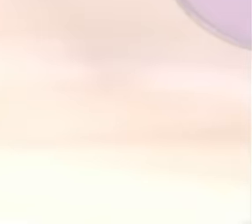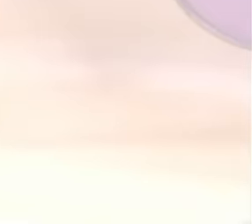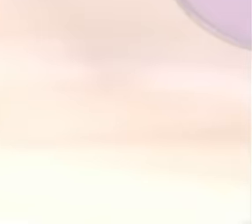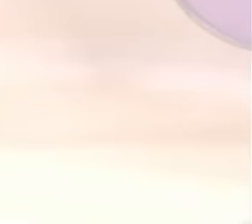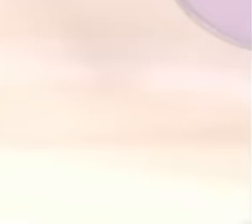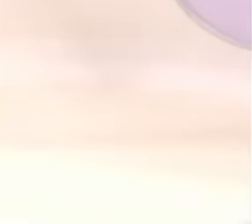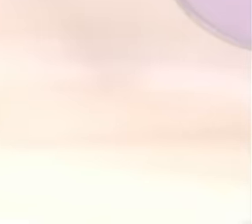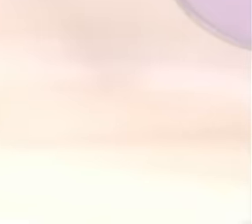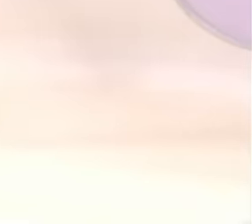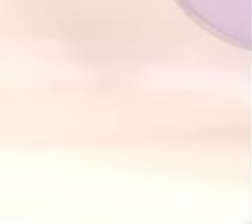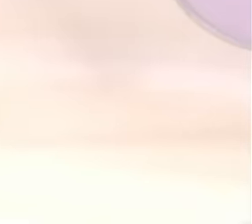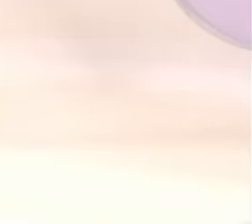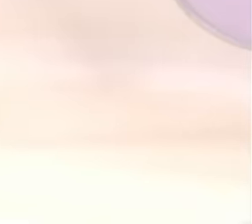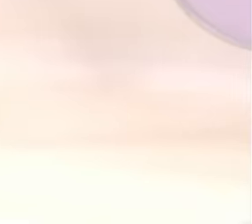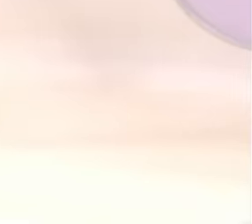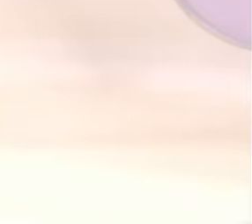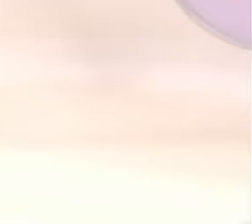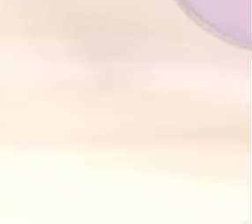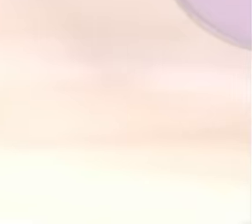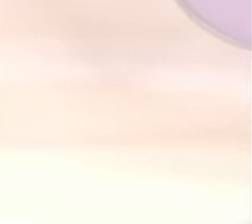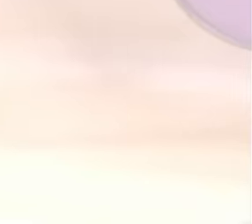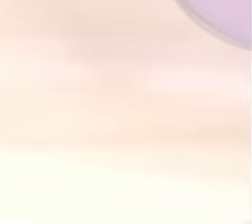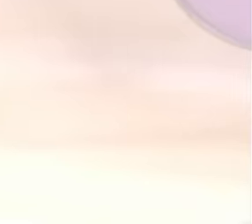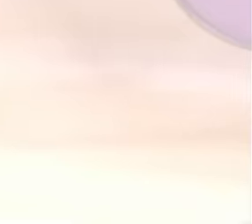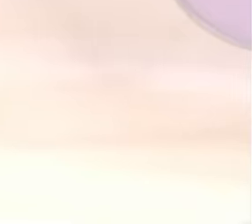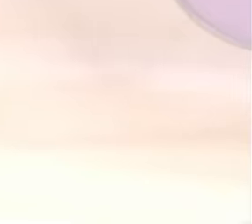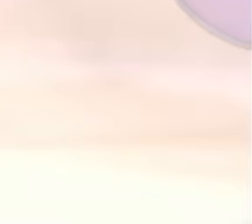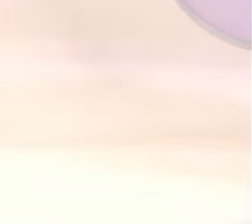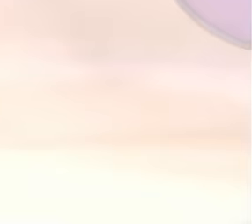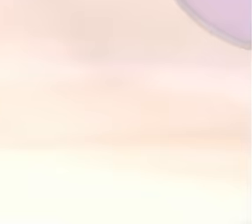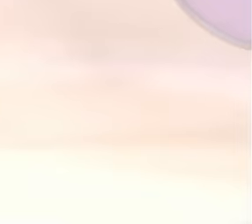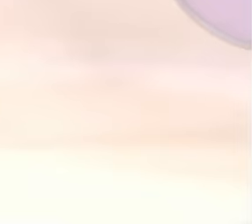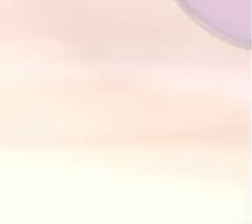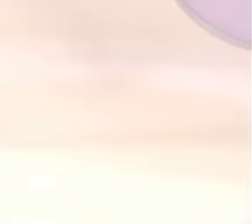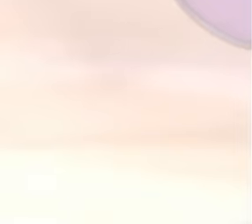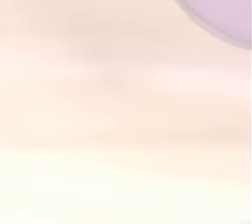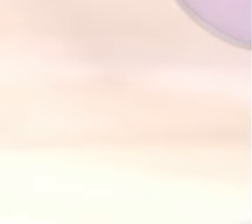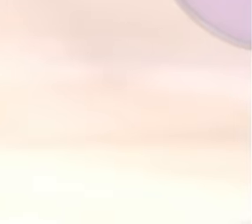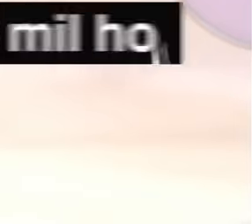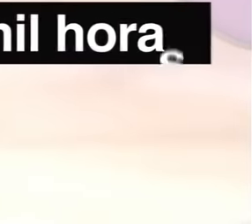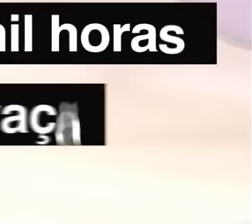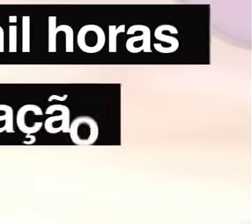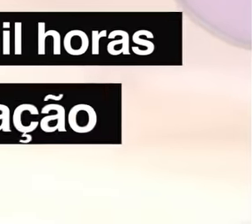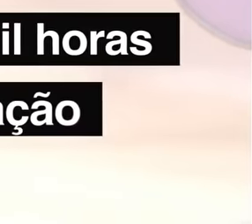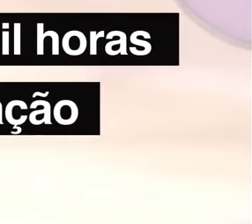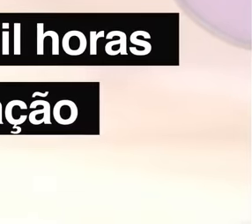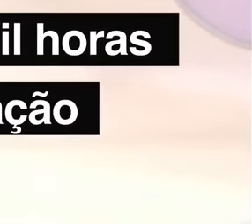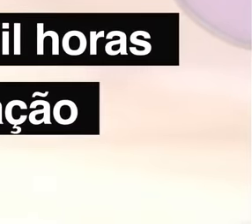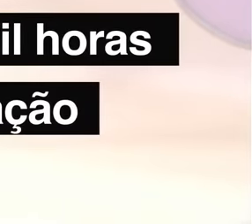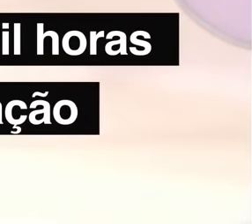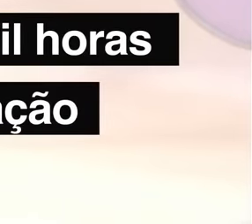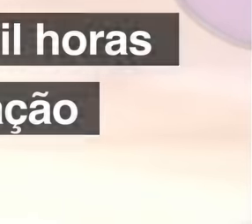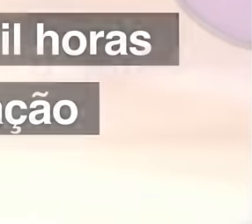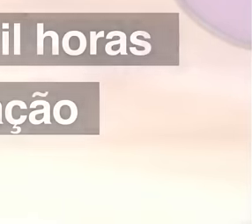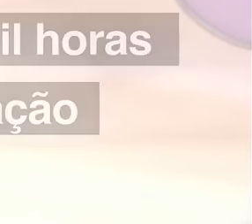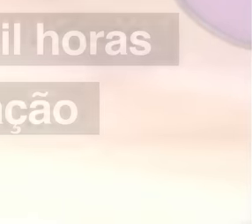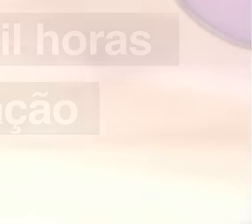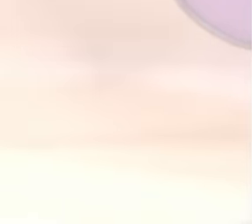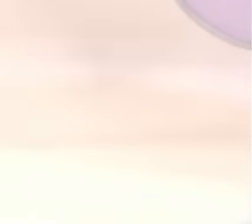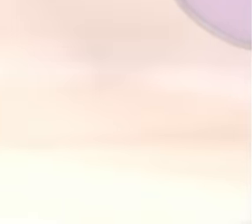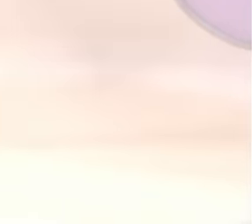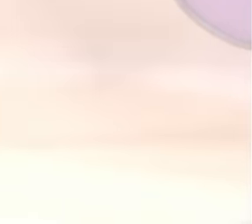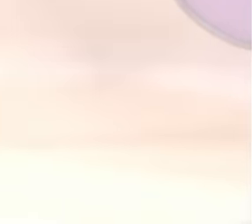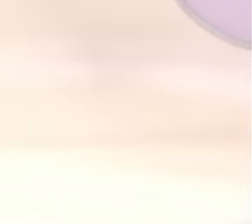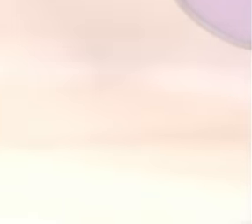faz 20 anos. São mais de 950 palestras realizadas. Mais de 3 mil horas de gravação. Mais de